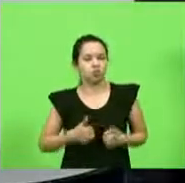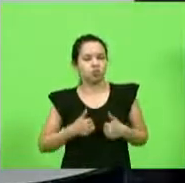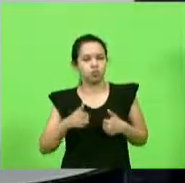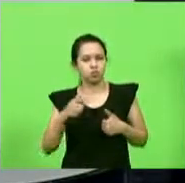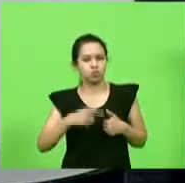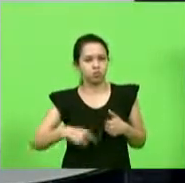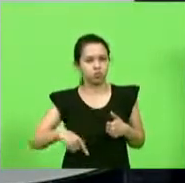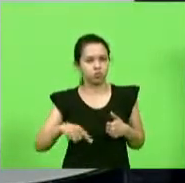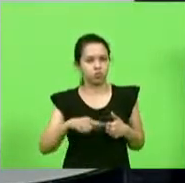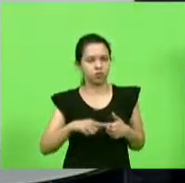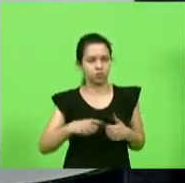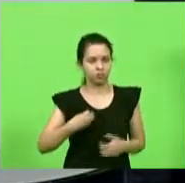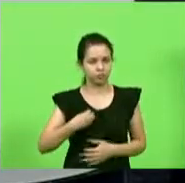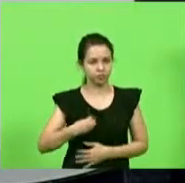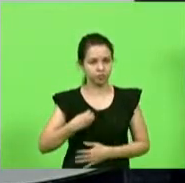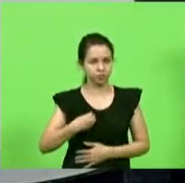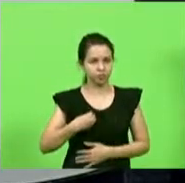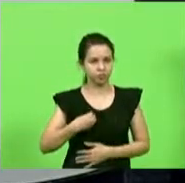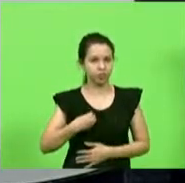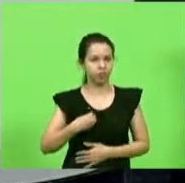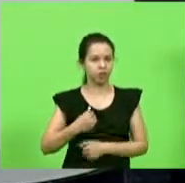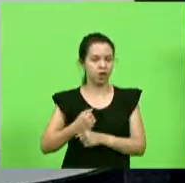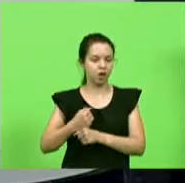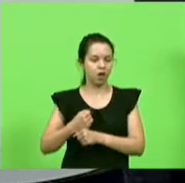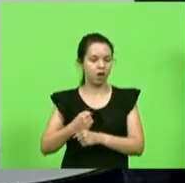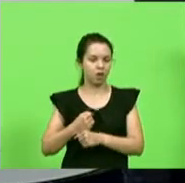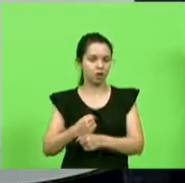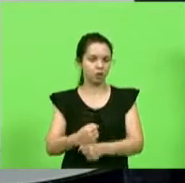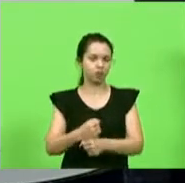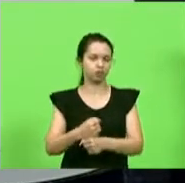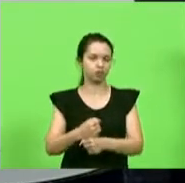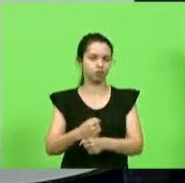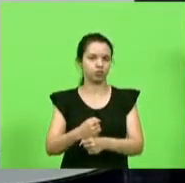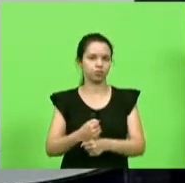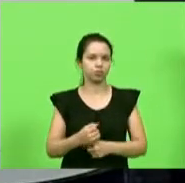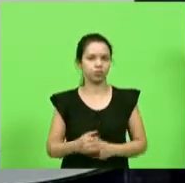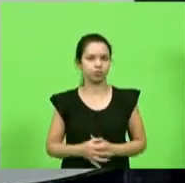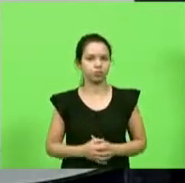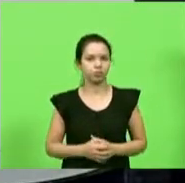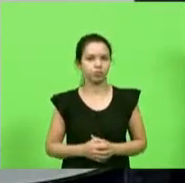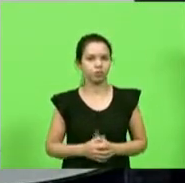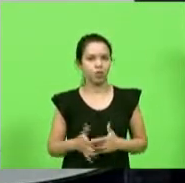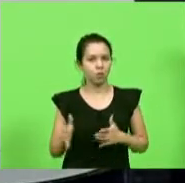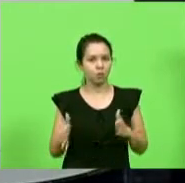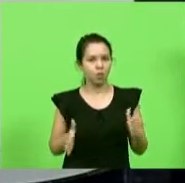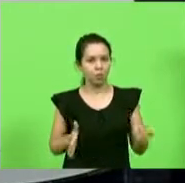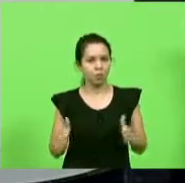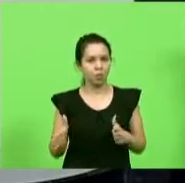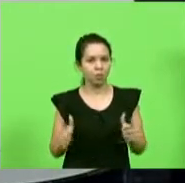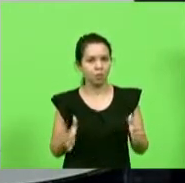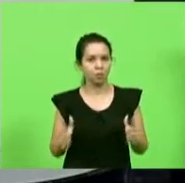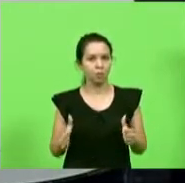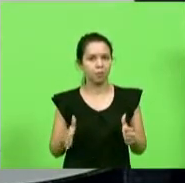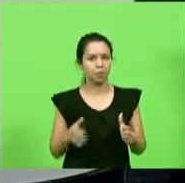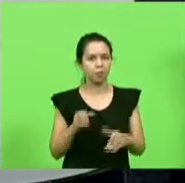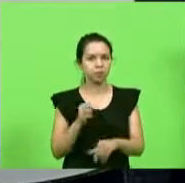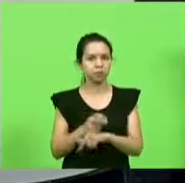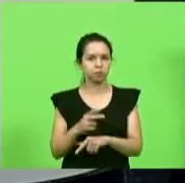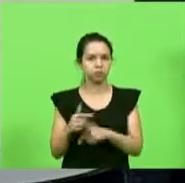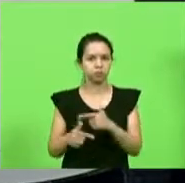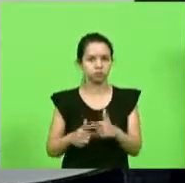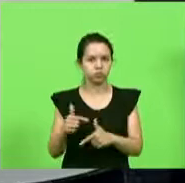vivemos durante muitos anos um momento de pleno emprego